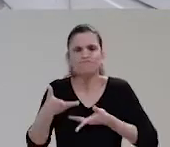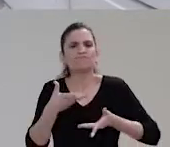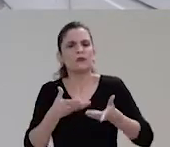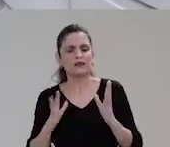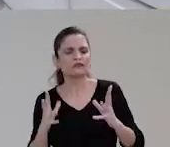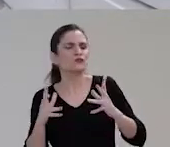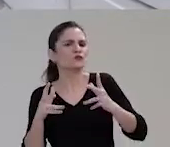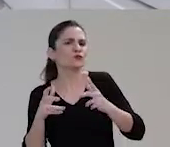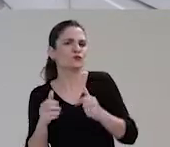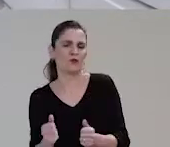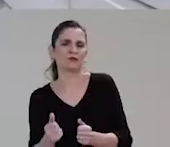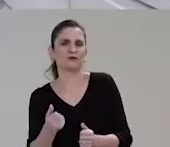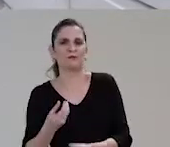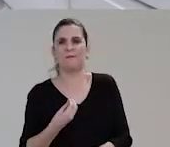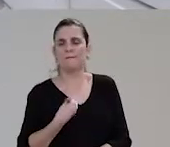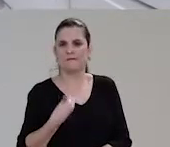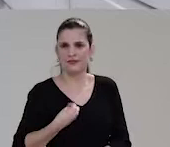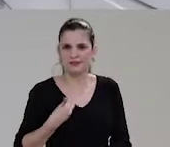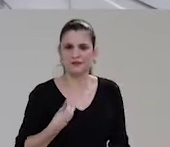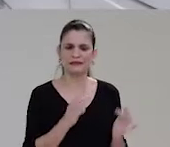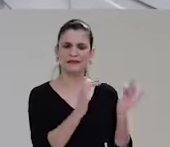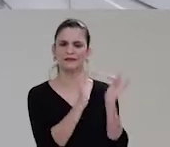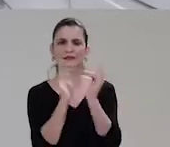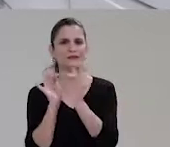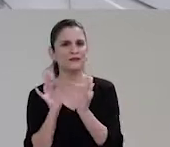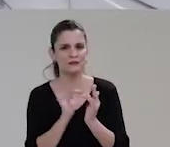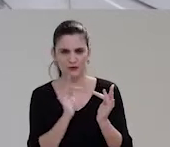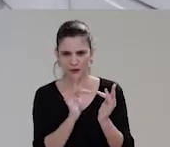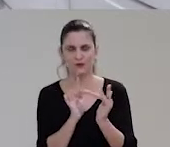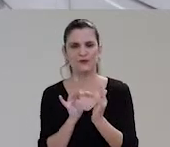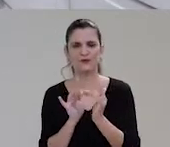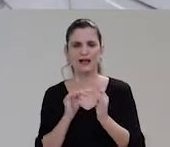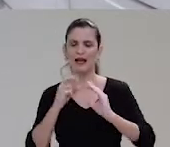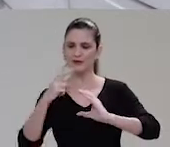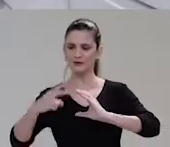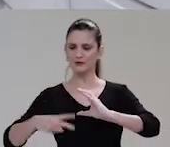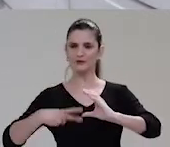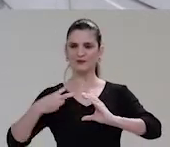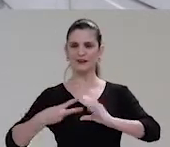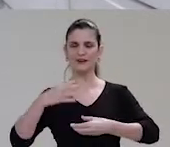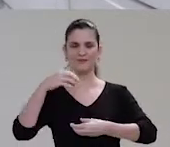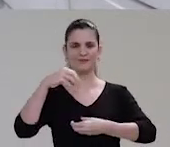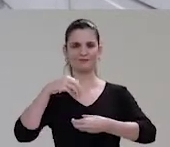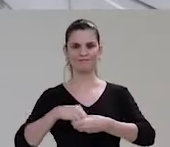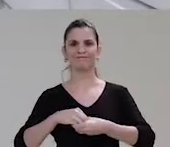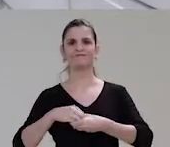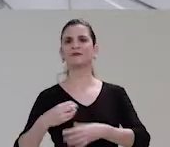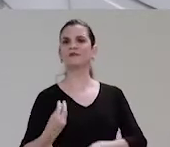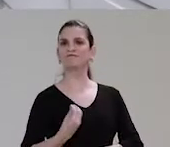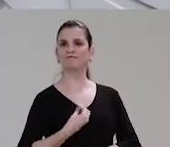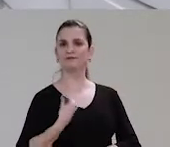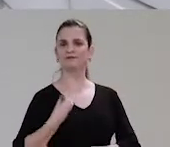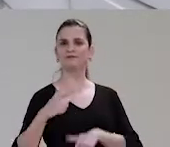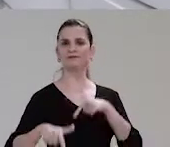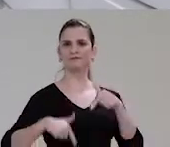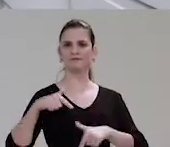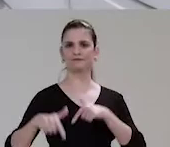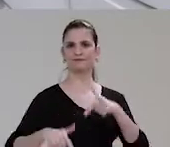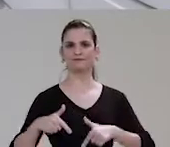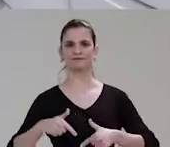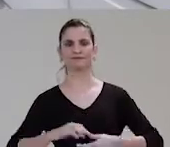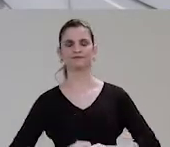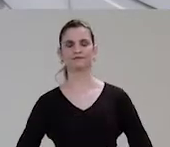convivendo e podendo sentir o calor das pessoas aqui na Câmara, juntamente conosco, para que possamos realizar